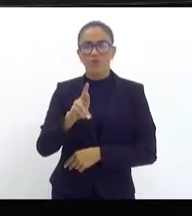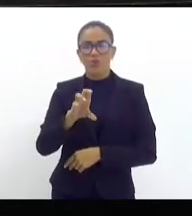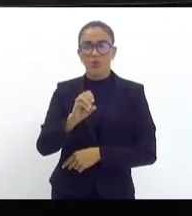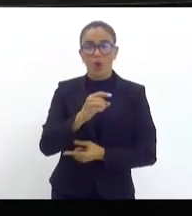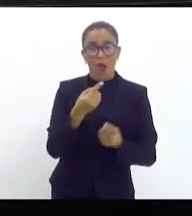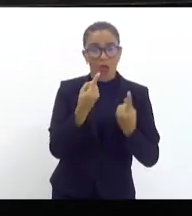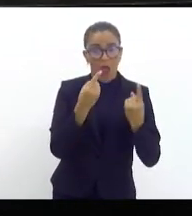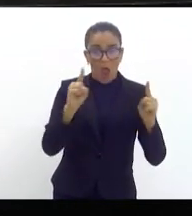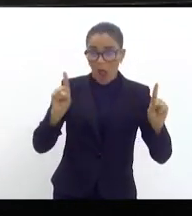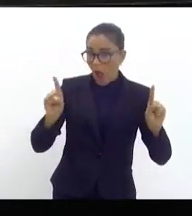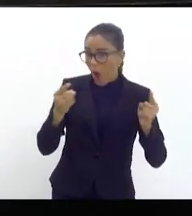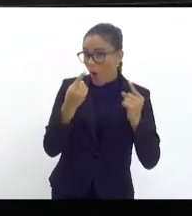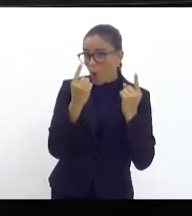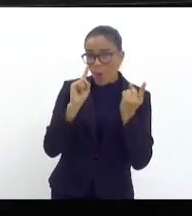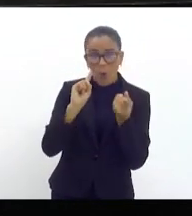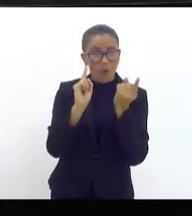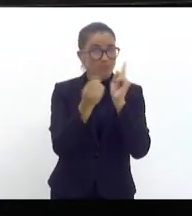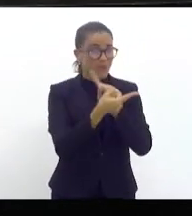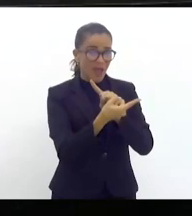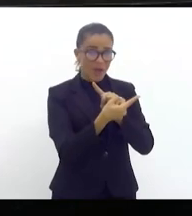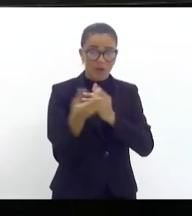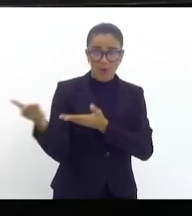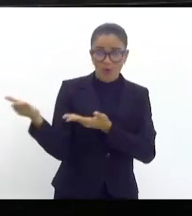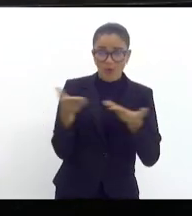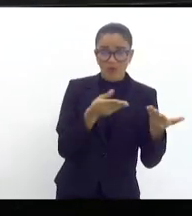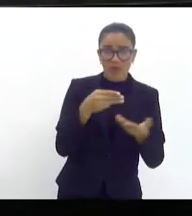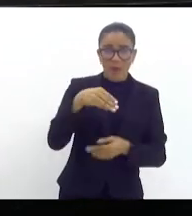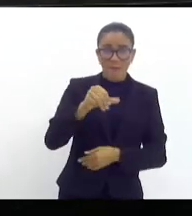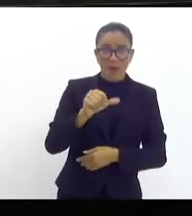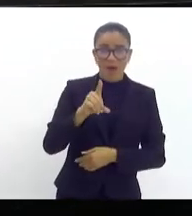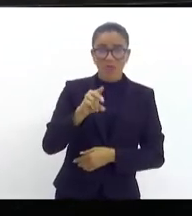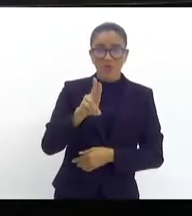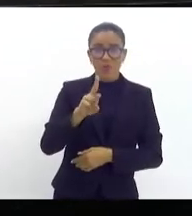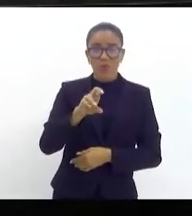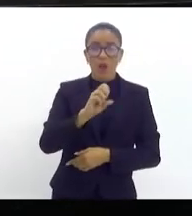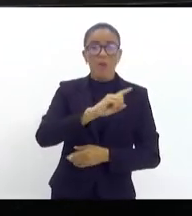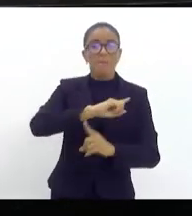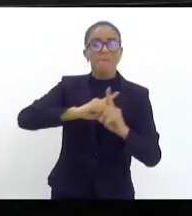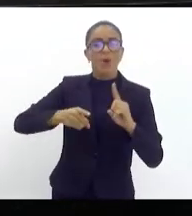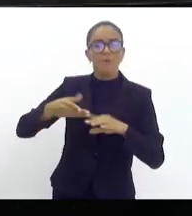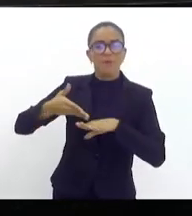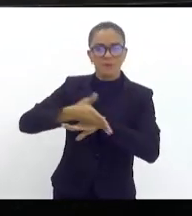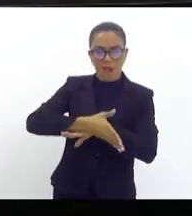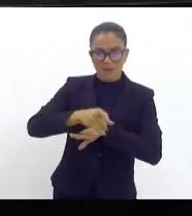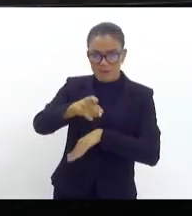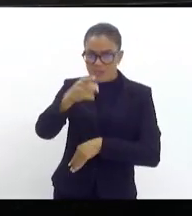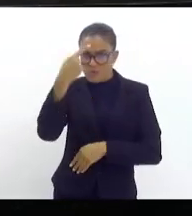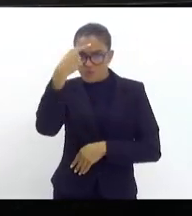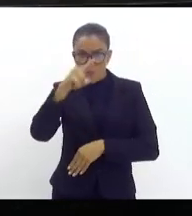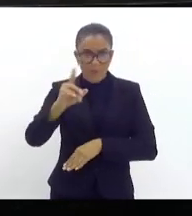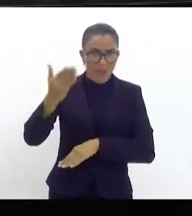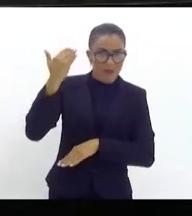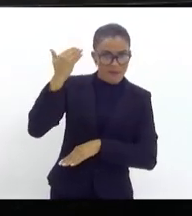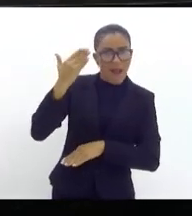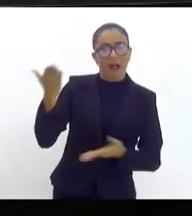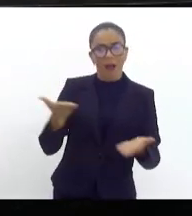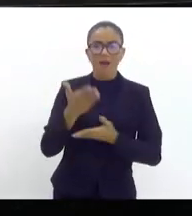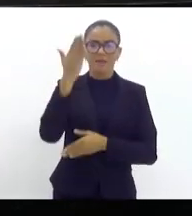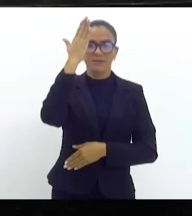de convidar Maduro, ele proibiu a sua entrada no Brasil. Se você não sabia, você está sabendo agora.